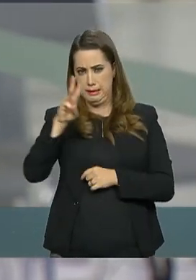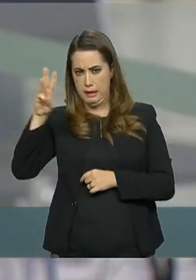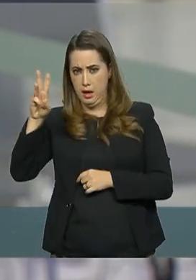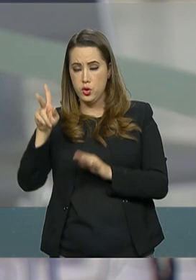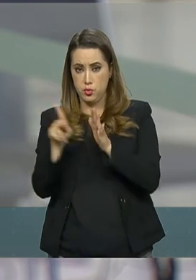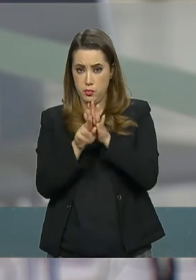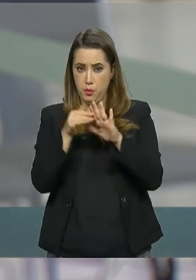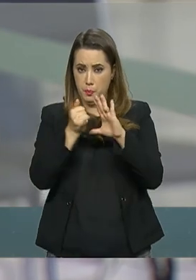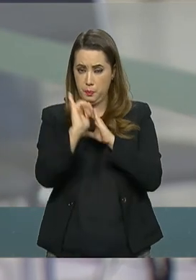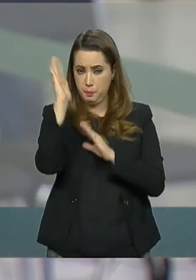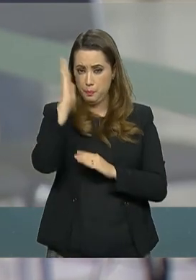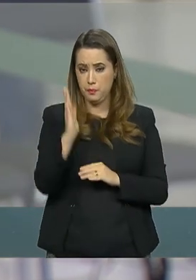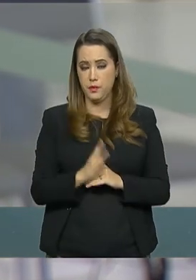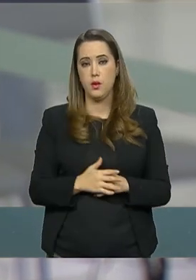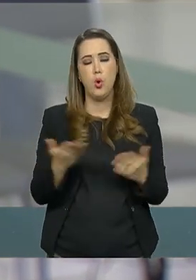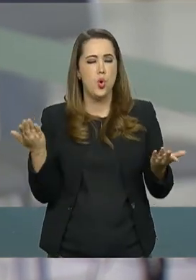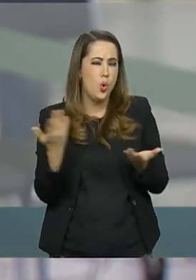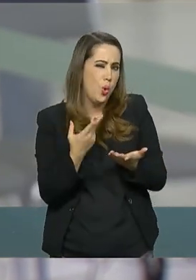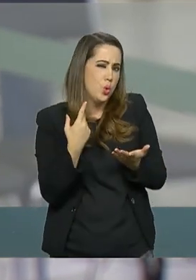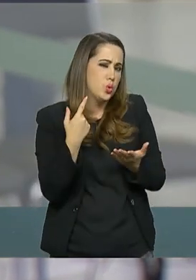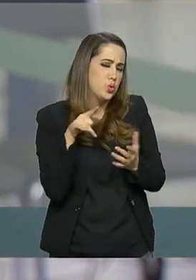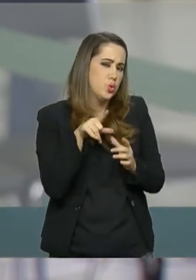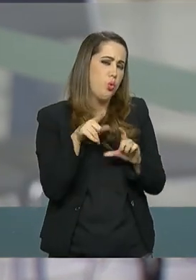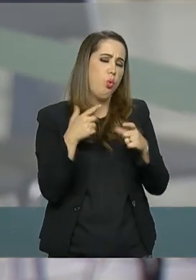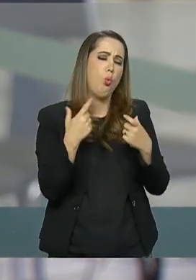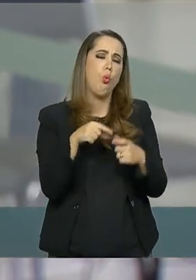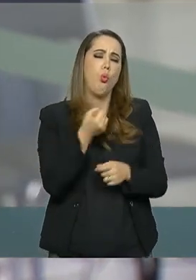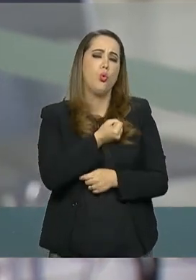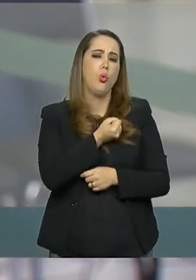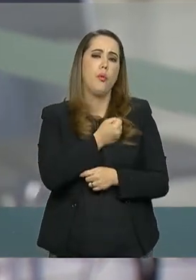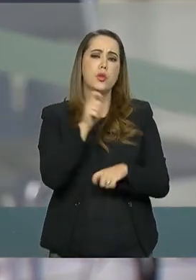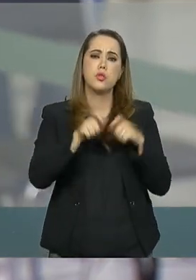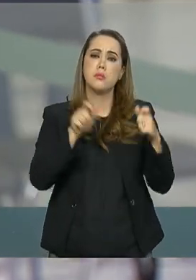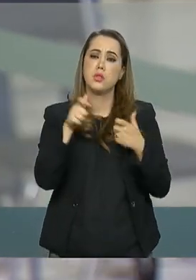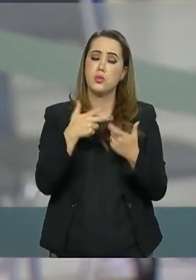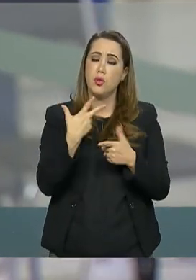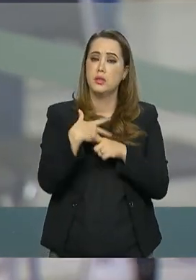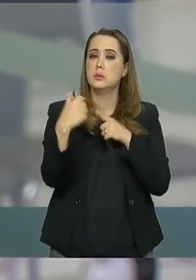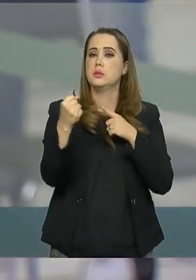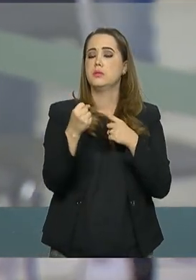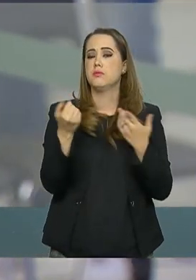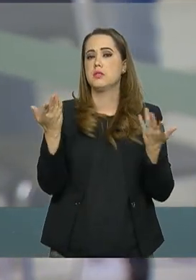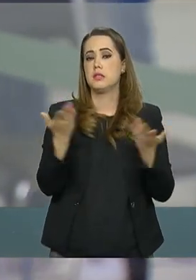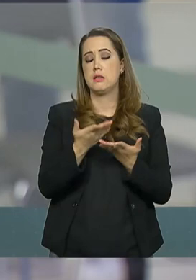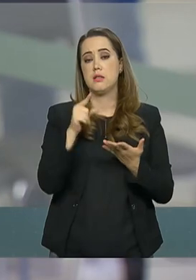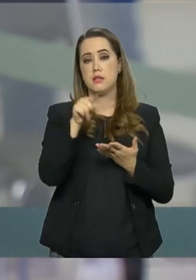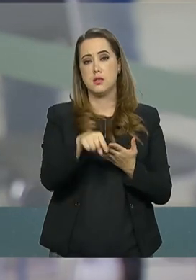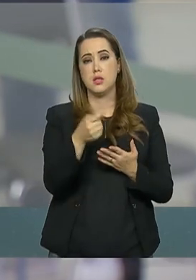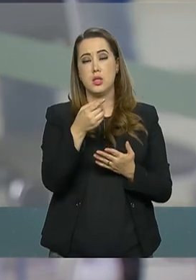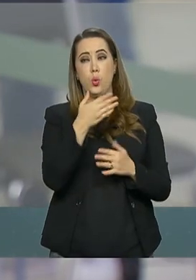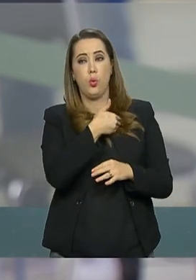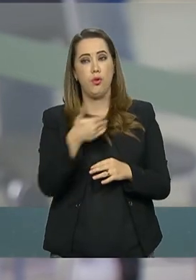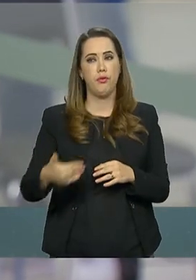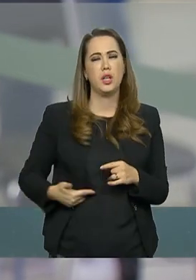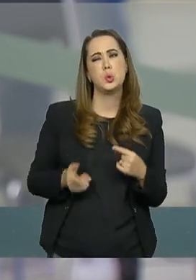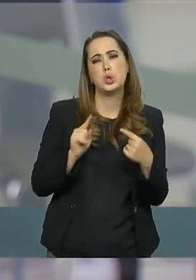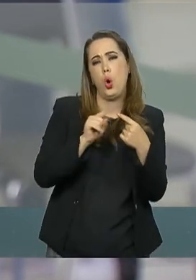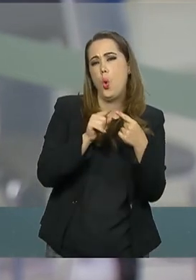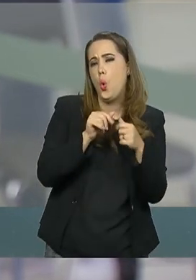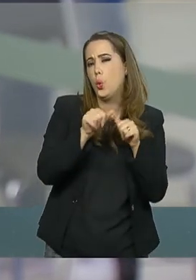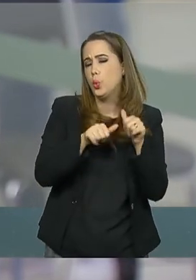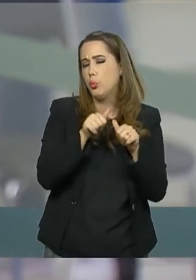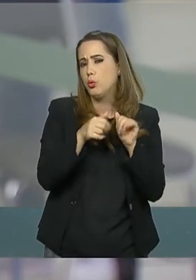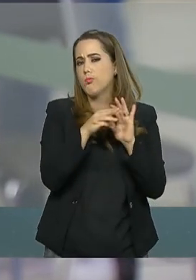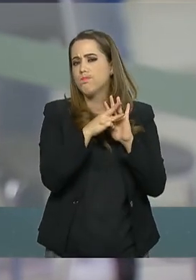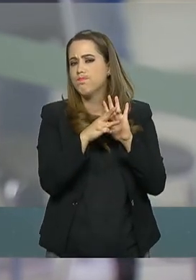hoje das MPs que estão para vencer, o governo teria consensuado algumas medidas. Eu queria confirmar,